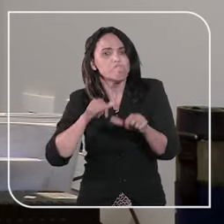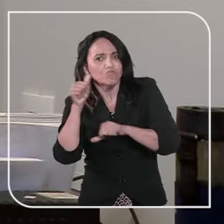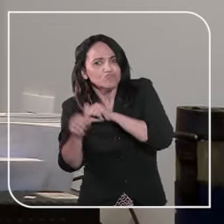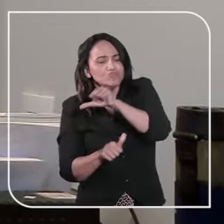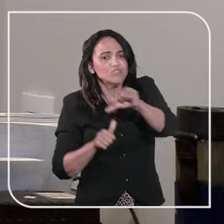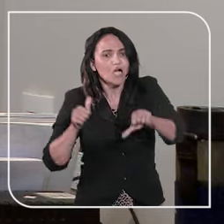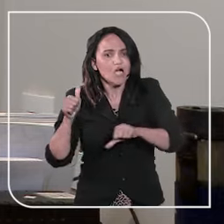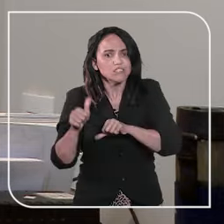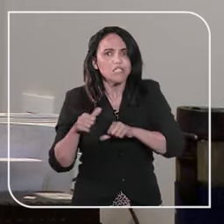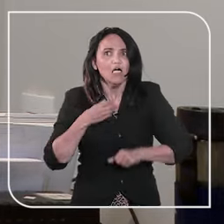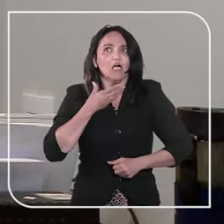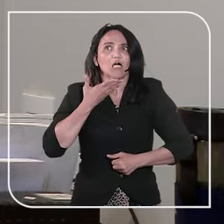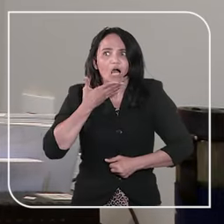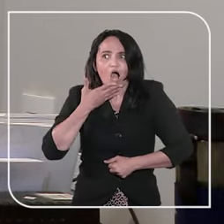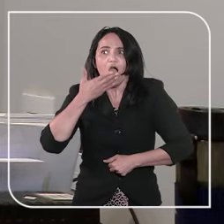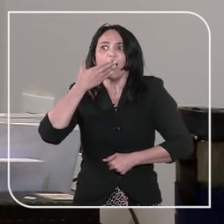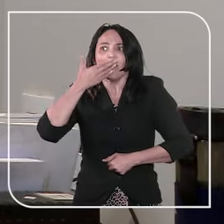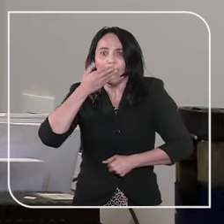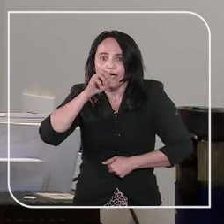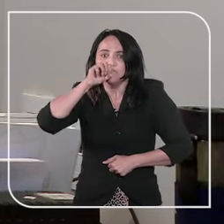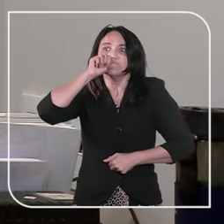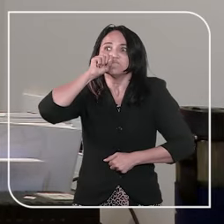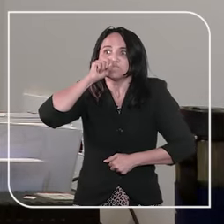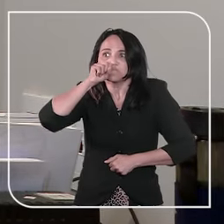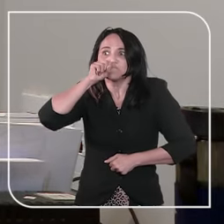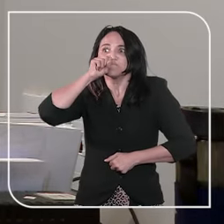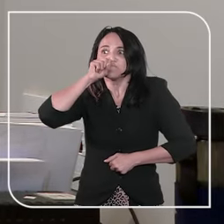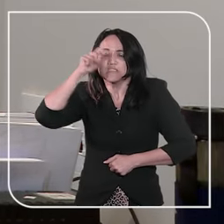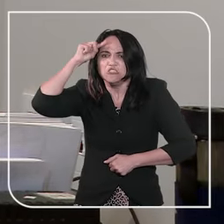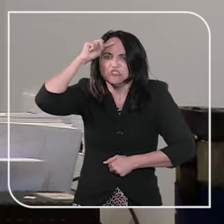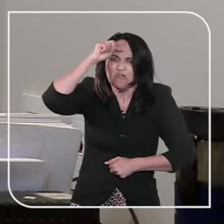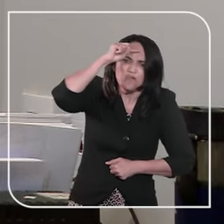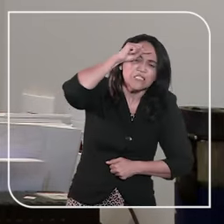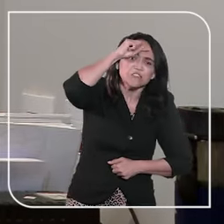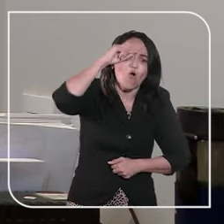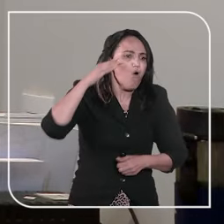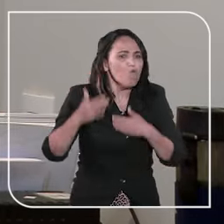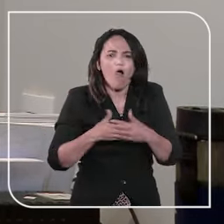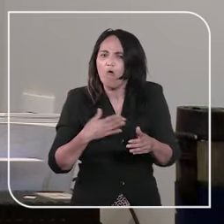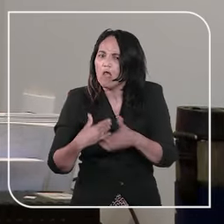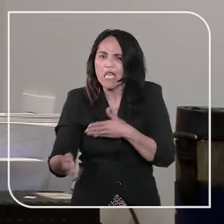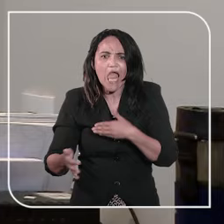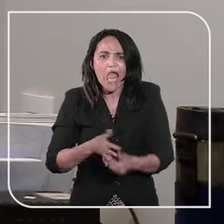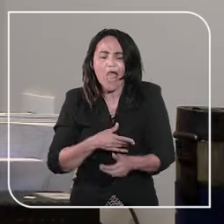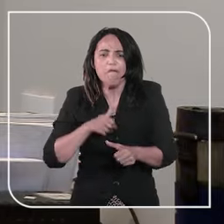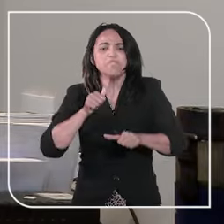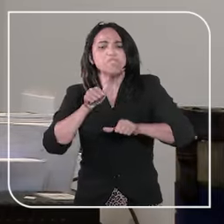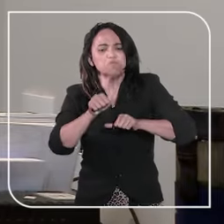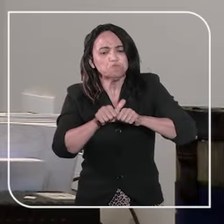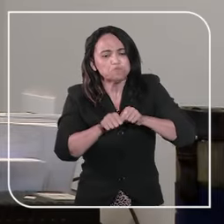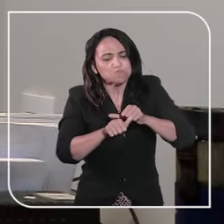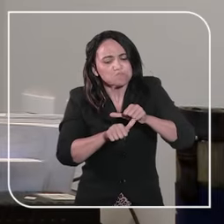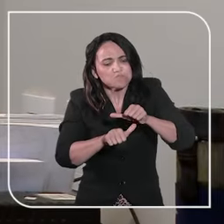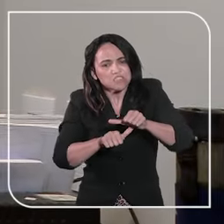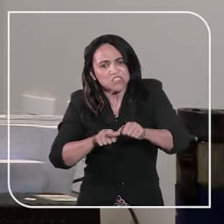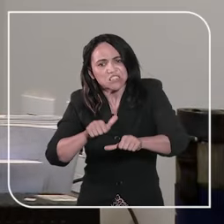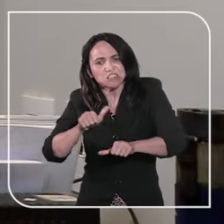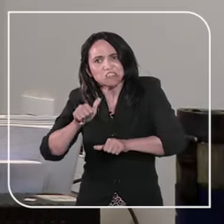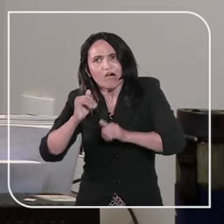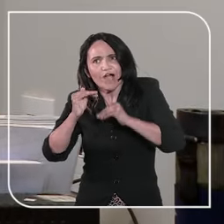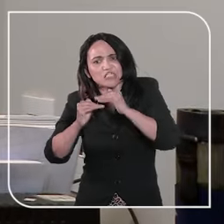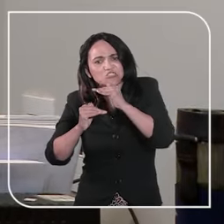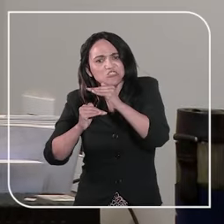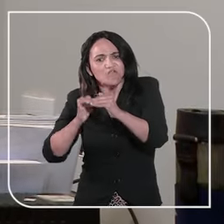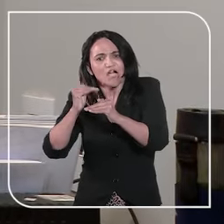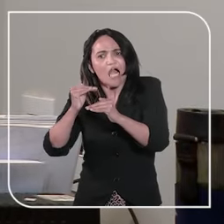musculatura respiratória, está respirando com dificuldade. Então, qualquer alteração motora, que não é de forma súbita, isso vai acontecendo de forma